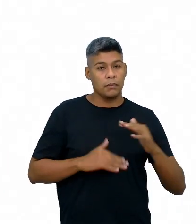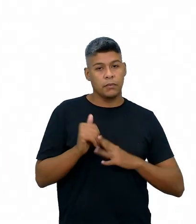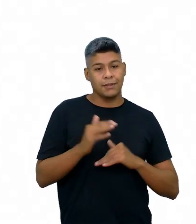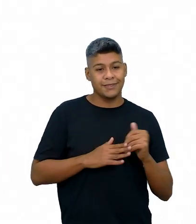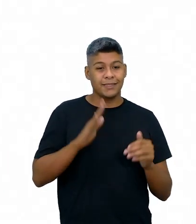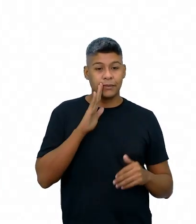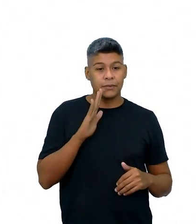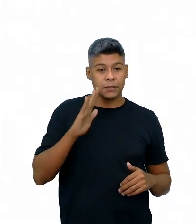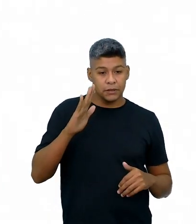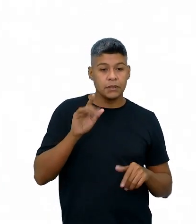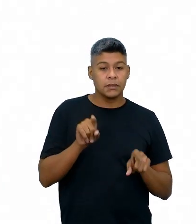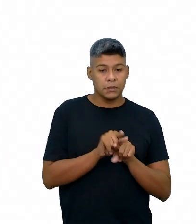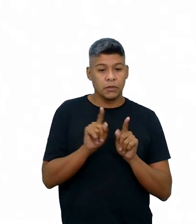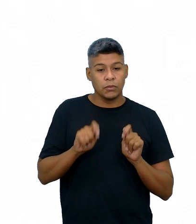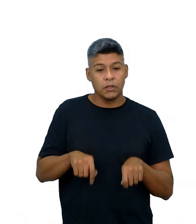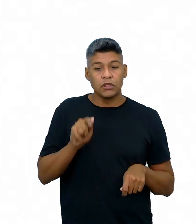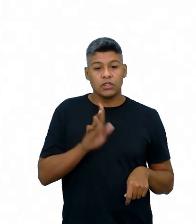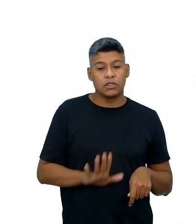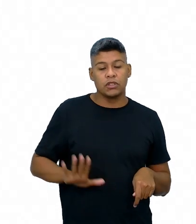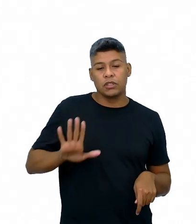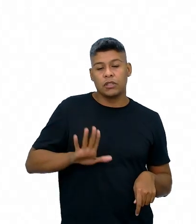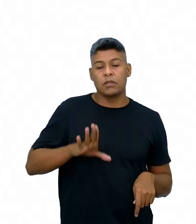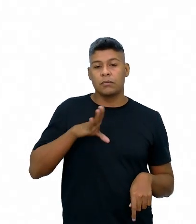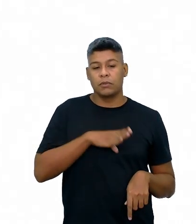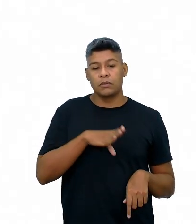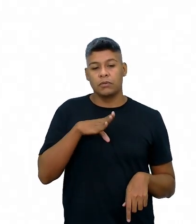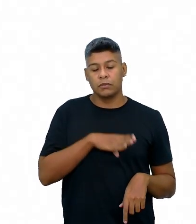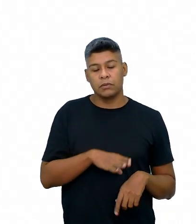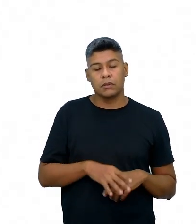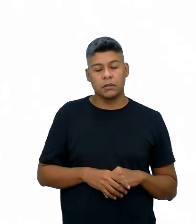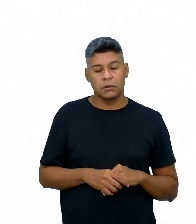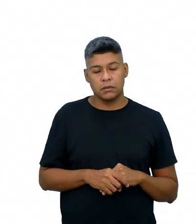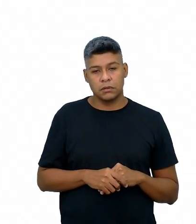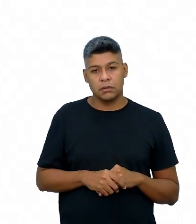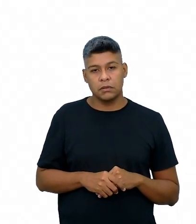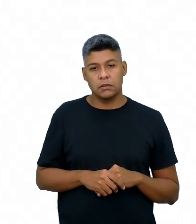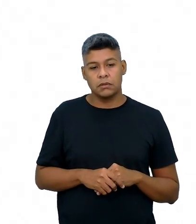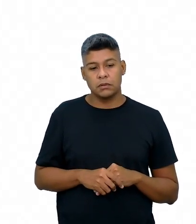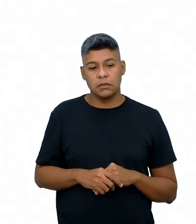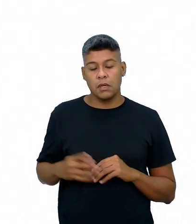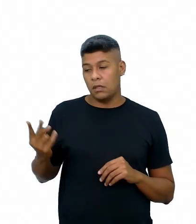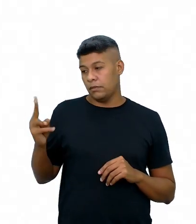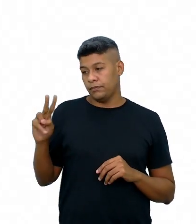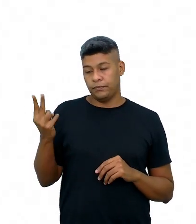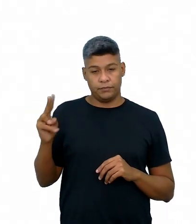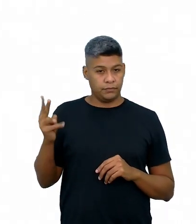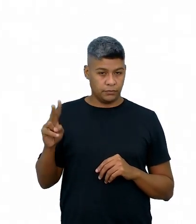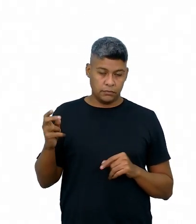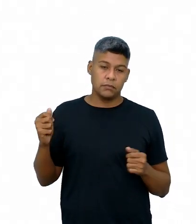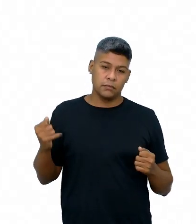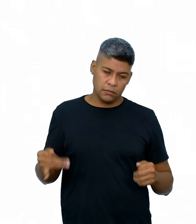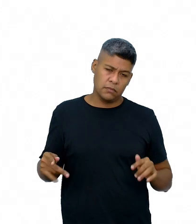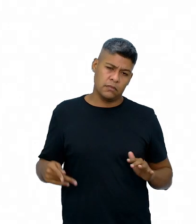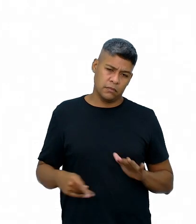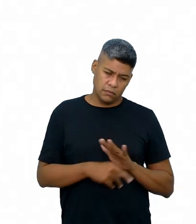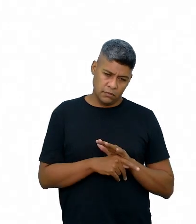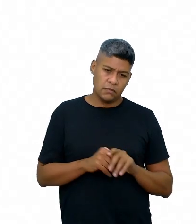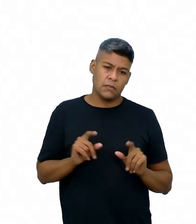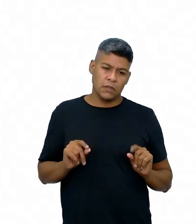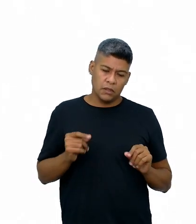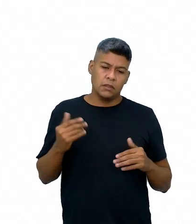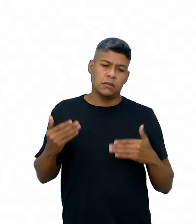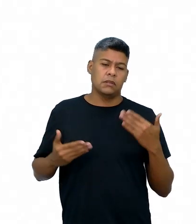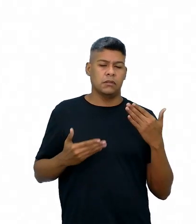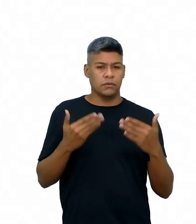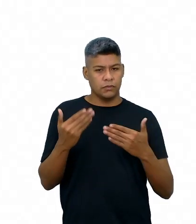essencial como a competência geral de língua portuguesa. que elas, as duas, né? Abordam questões relativas ao